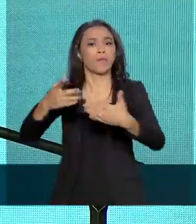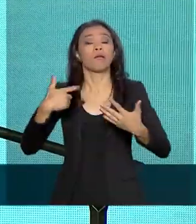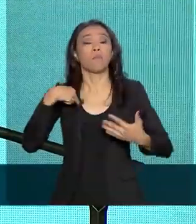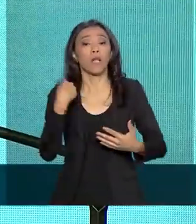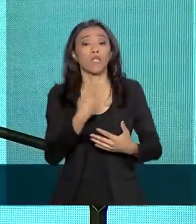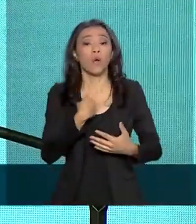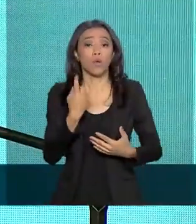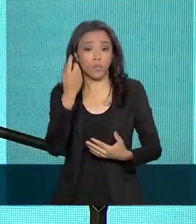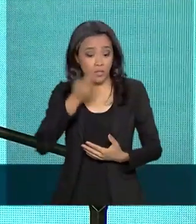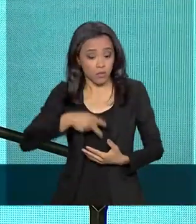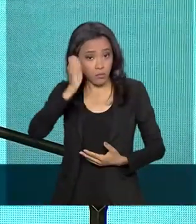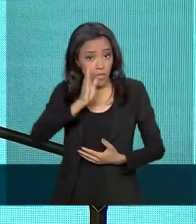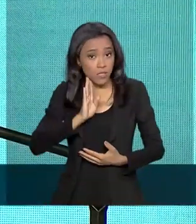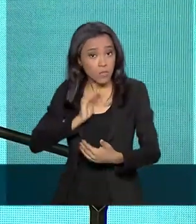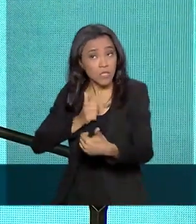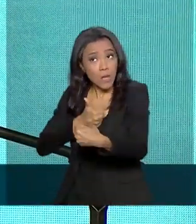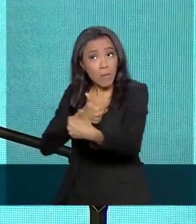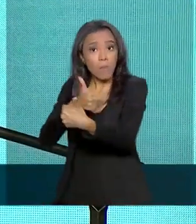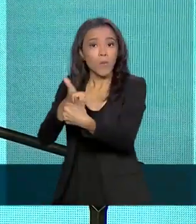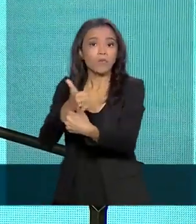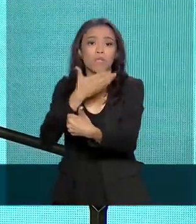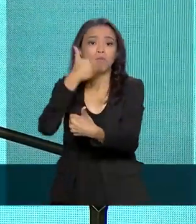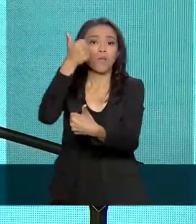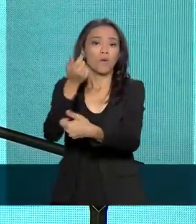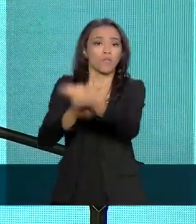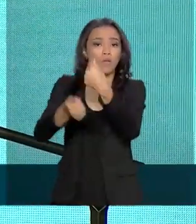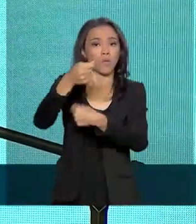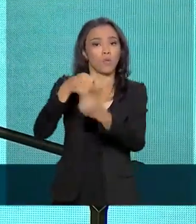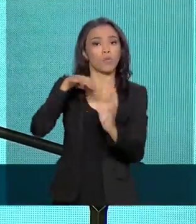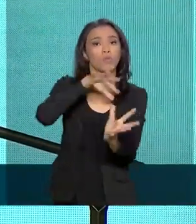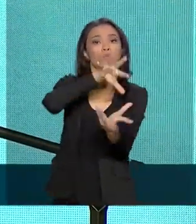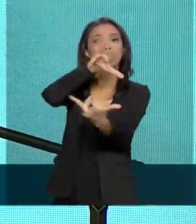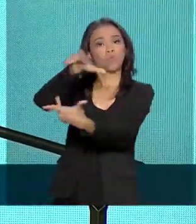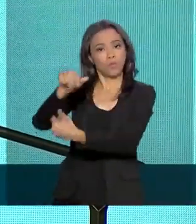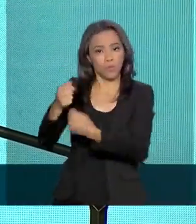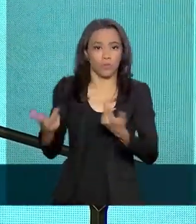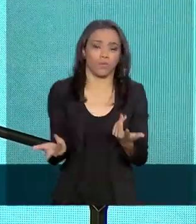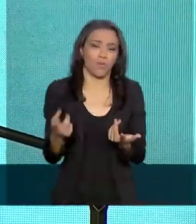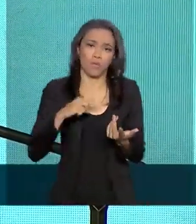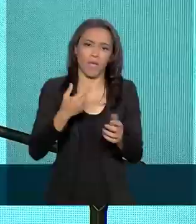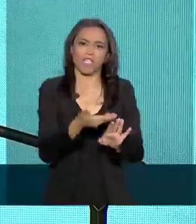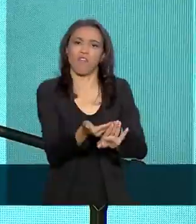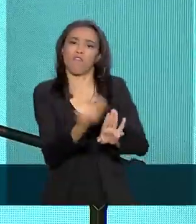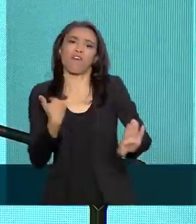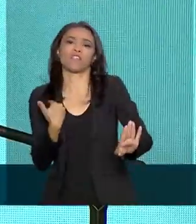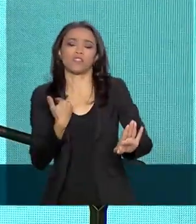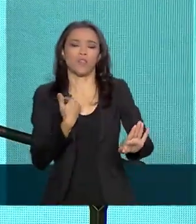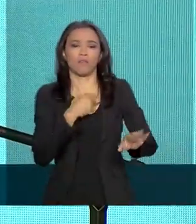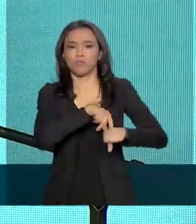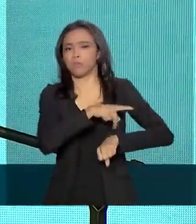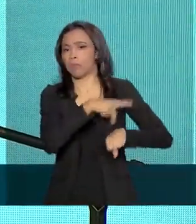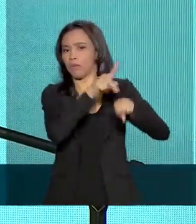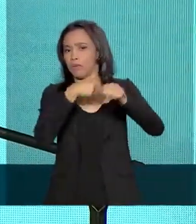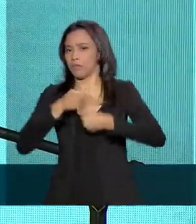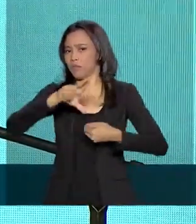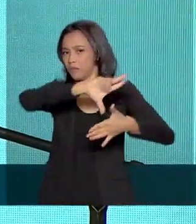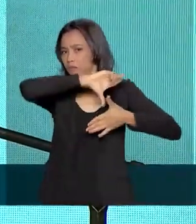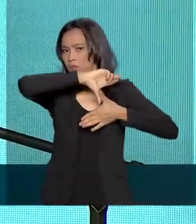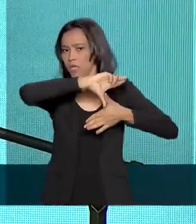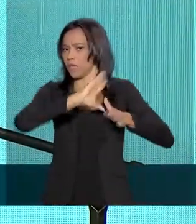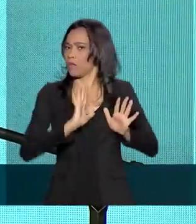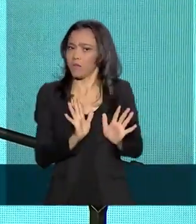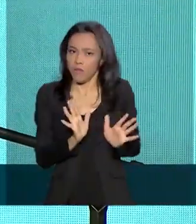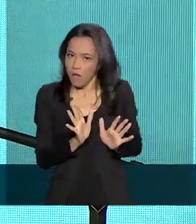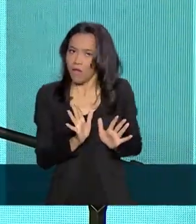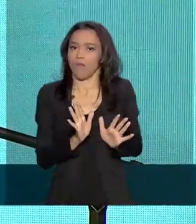aproximarmos das melhores economias do mundo. Não é que vamos afastar aqui dos países da América Latina, mas vamos dar-lhe a devida